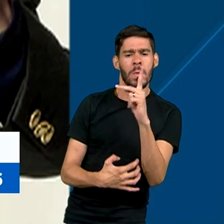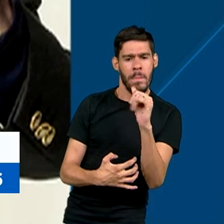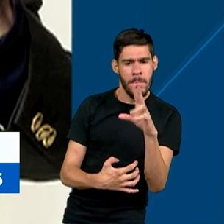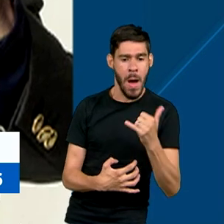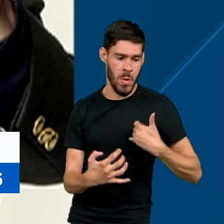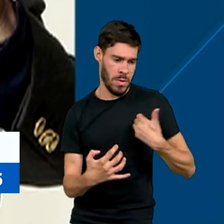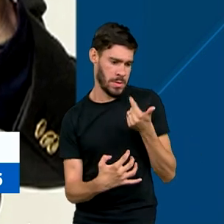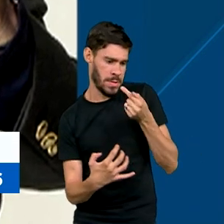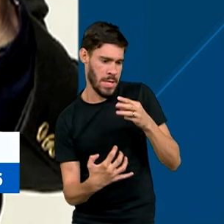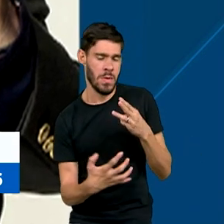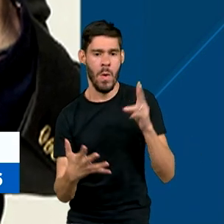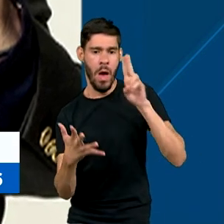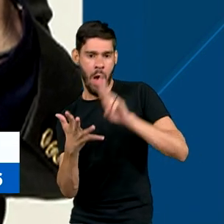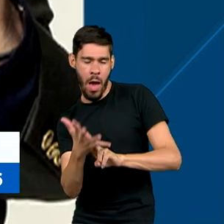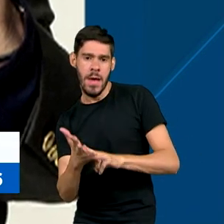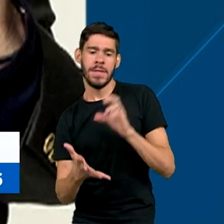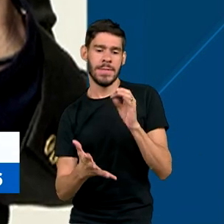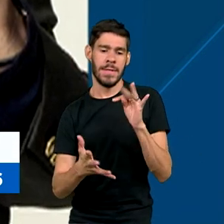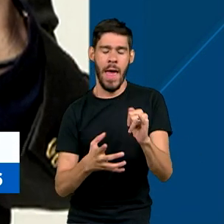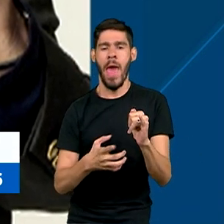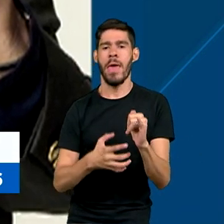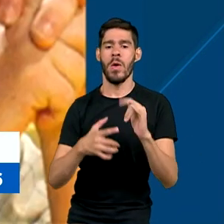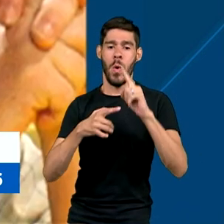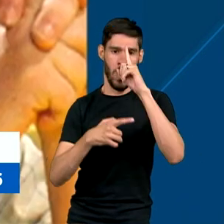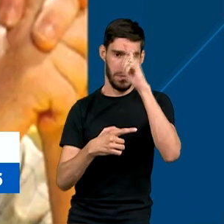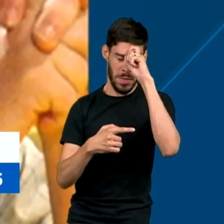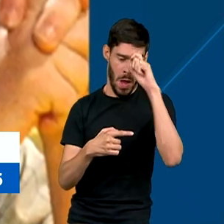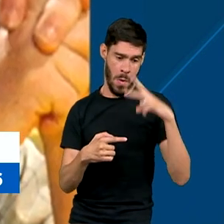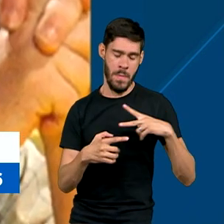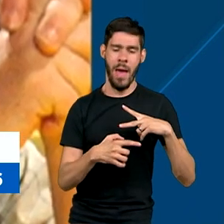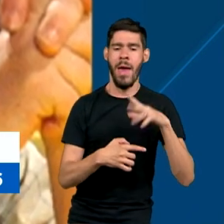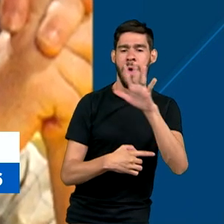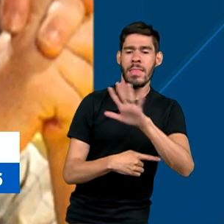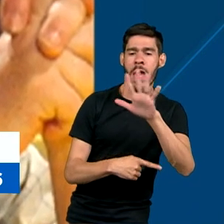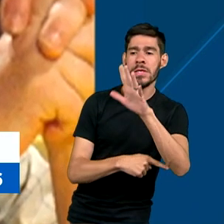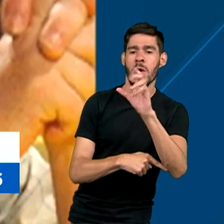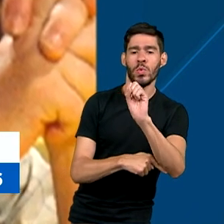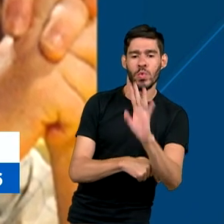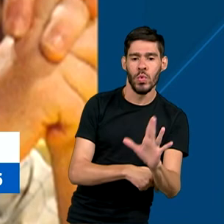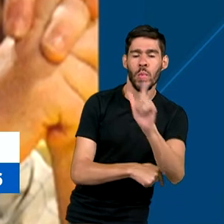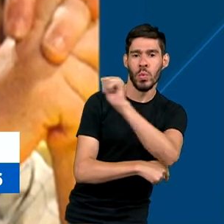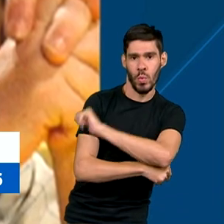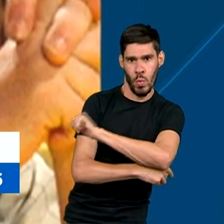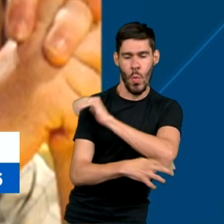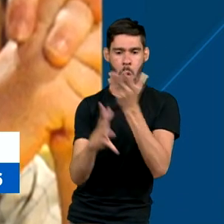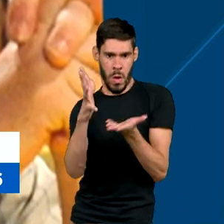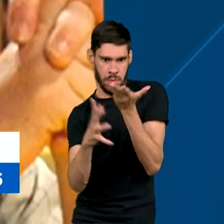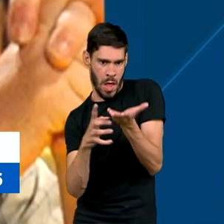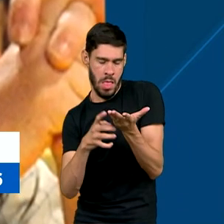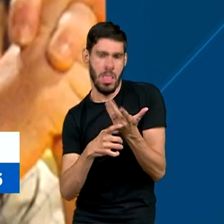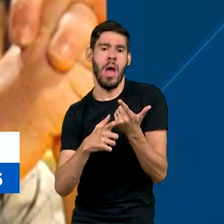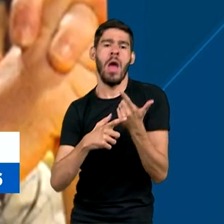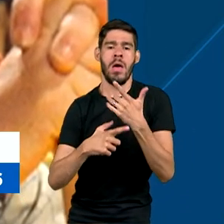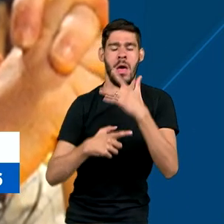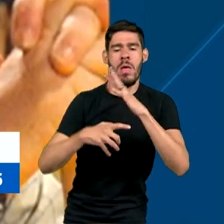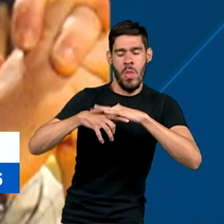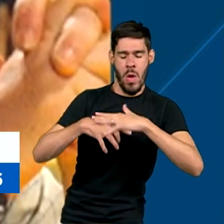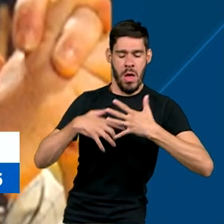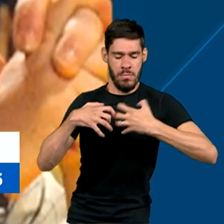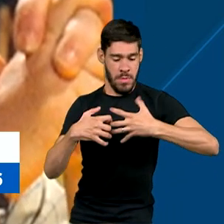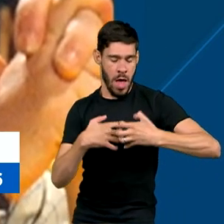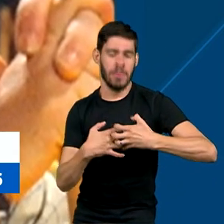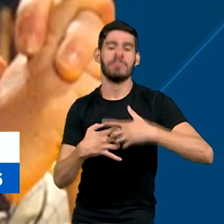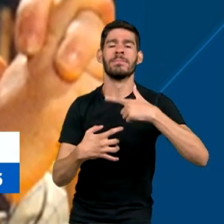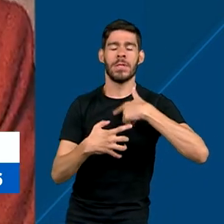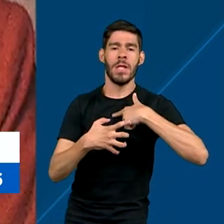estava internado no CTI de um hospital particular na zona sul do Rio para tratar de uma doença pulmonar e respirava